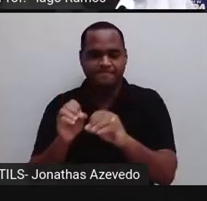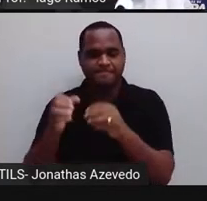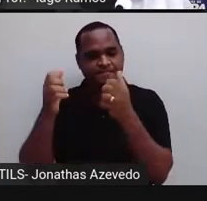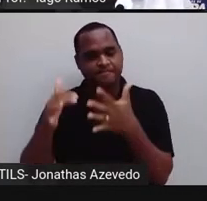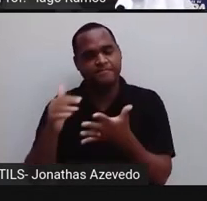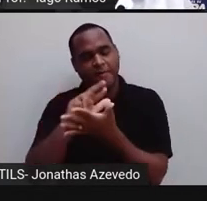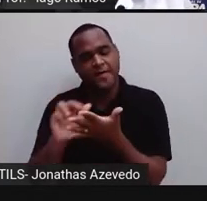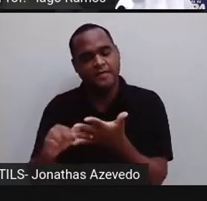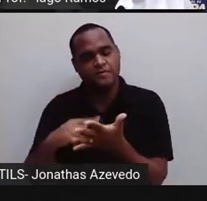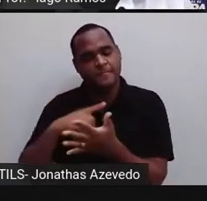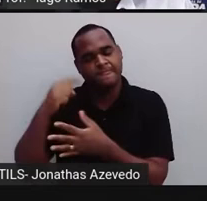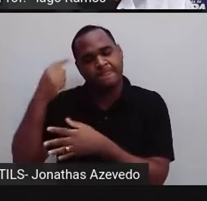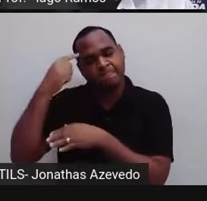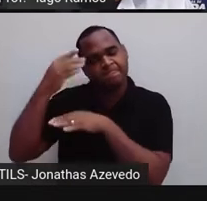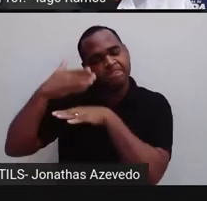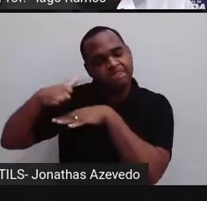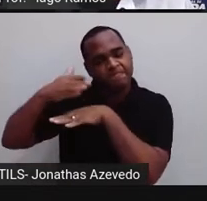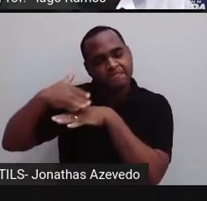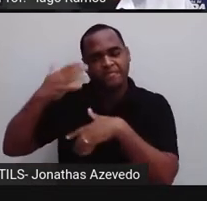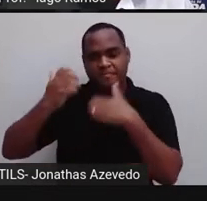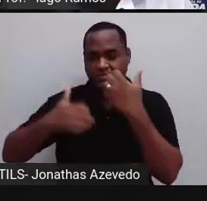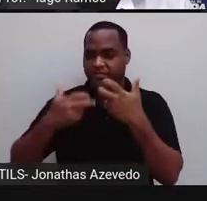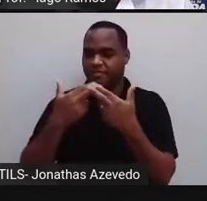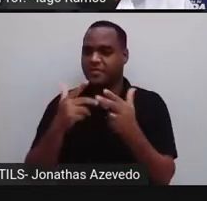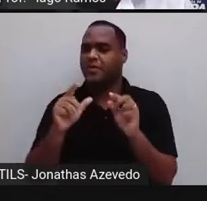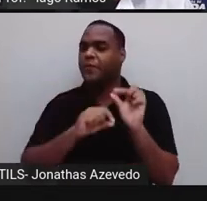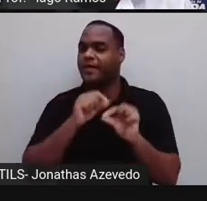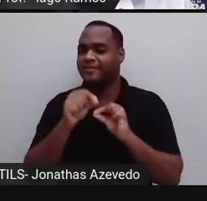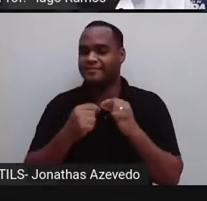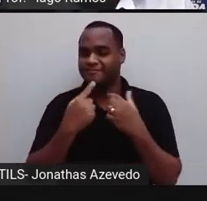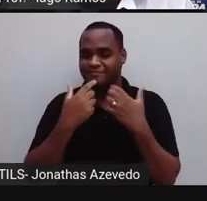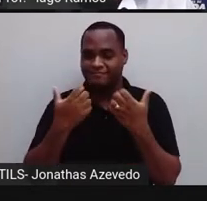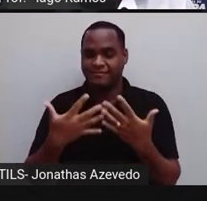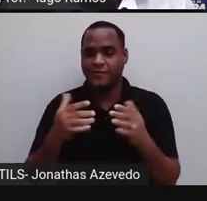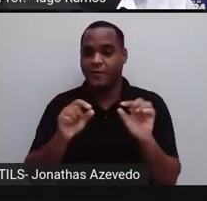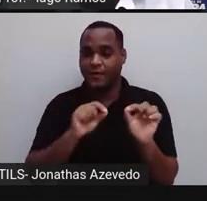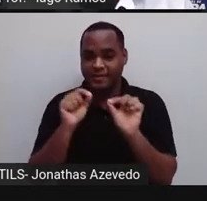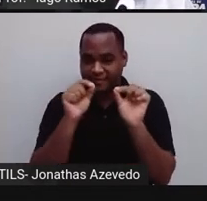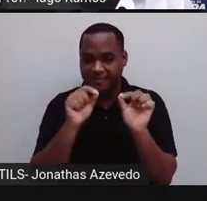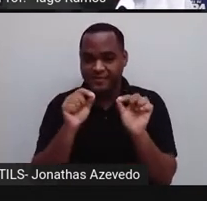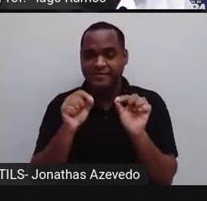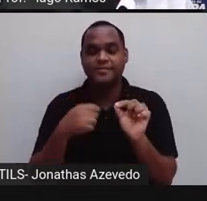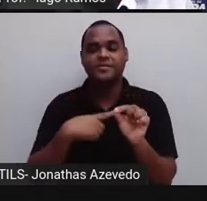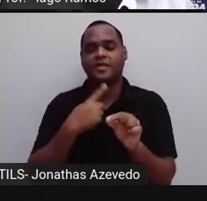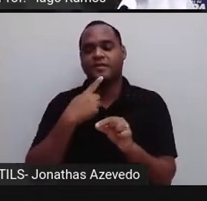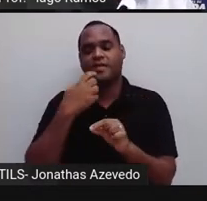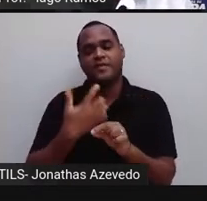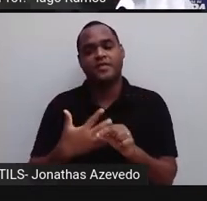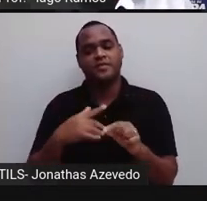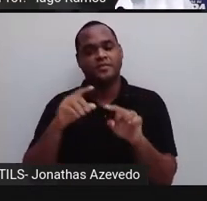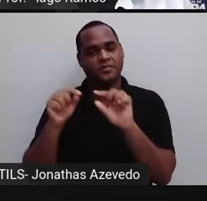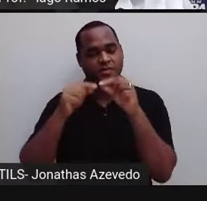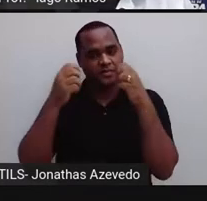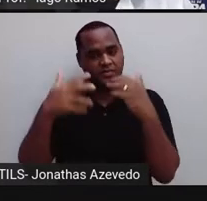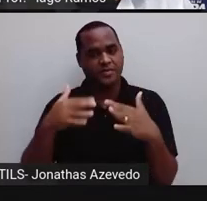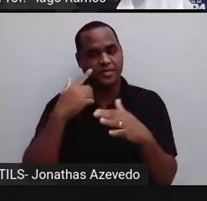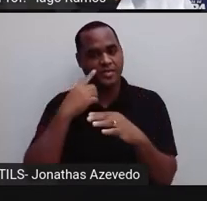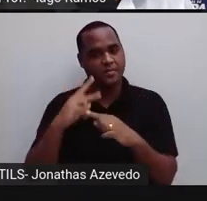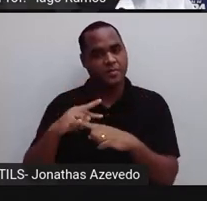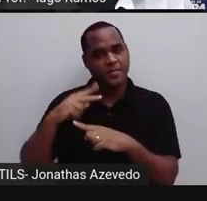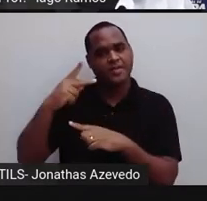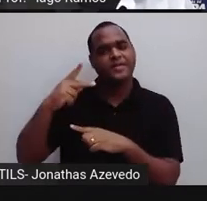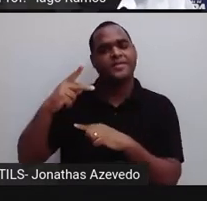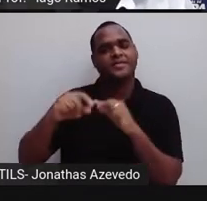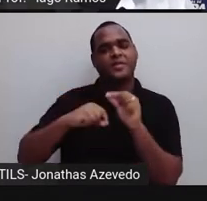exercícios de memória que a gente fez, do que é a gente está falando? A gente está falando de uma operação chamada potenciação,